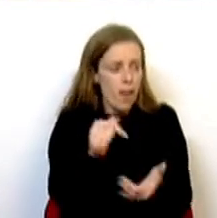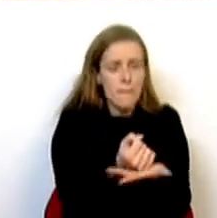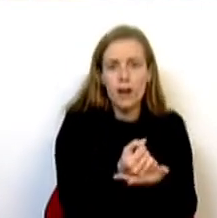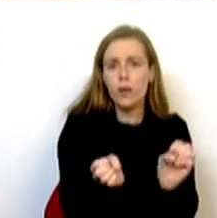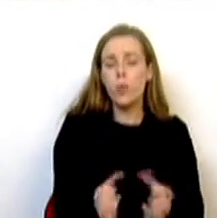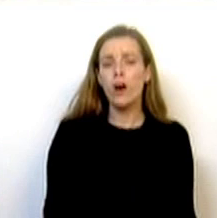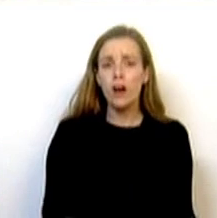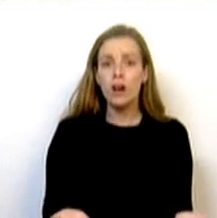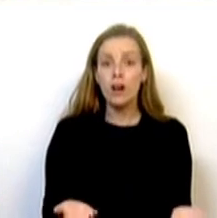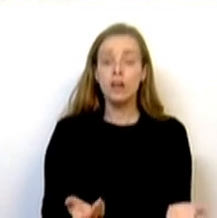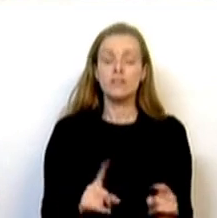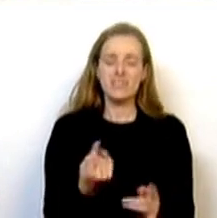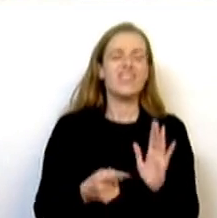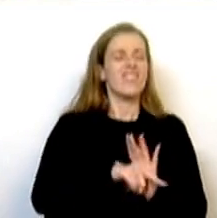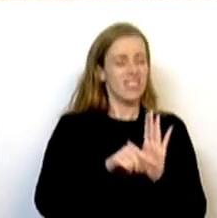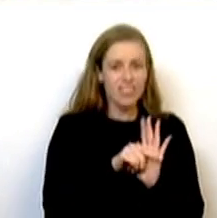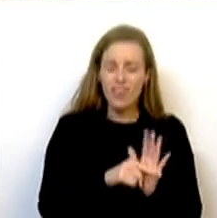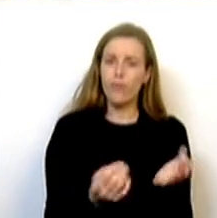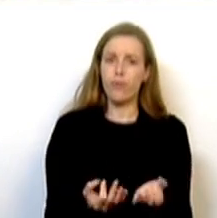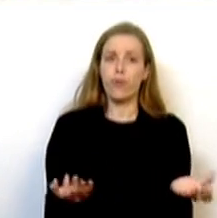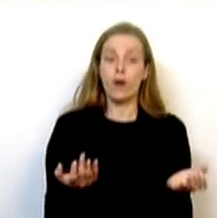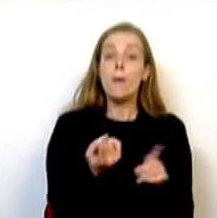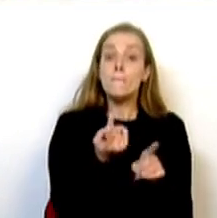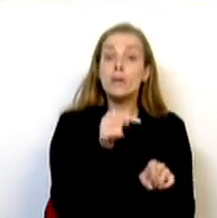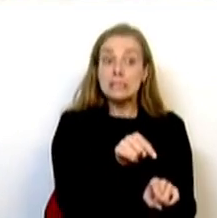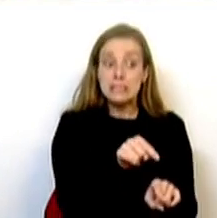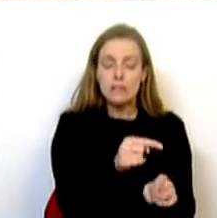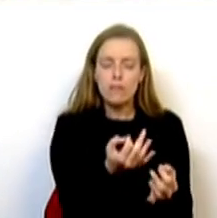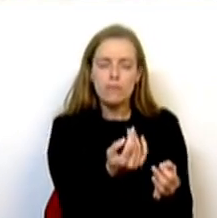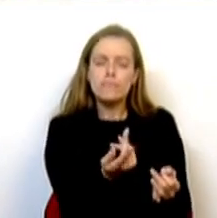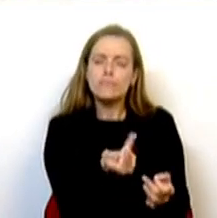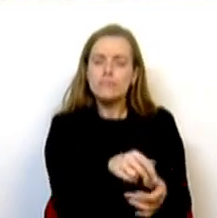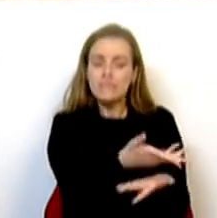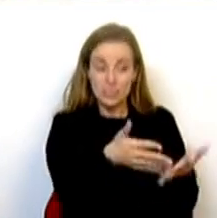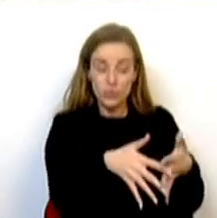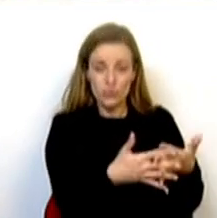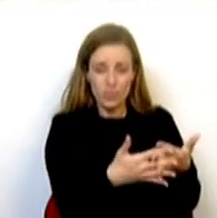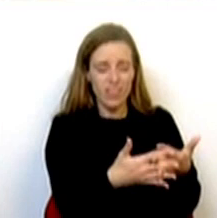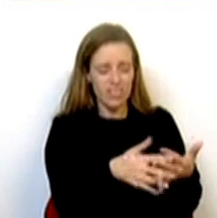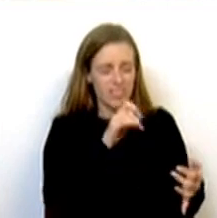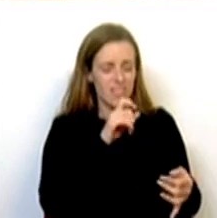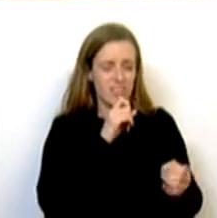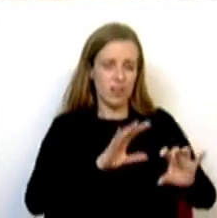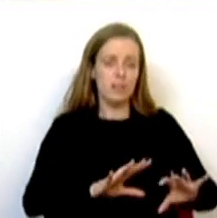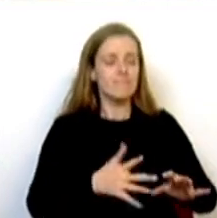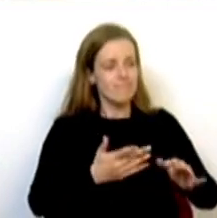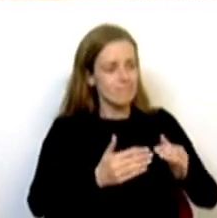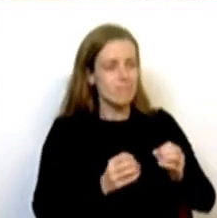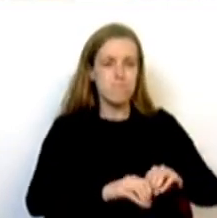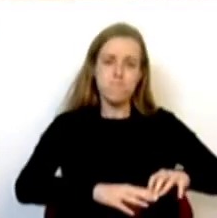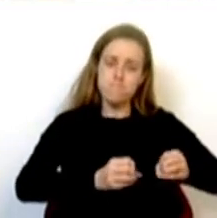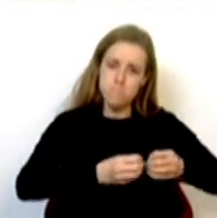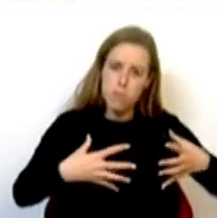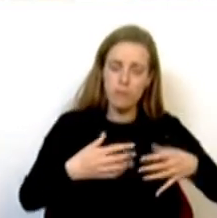E isso é profundamente negativo. Primeiro porque é um dos fatores que estruturalmente faz aumentar o preço. Segundo porque